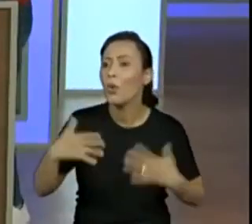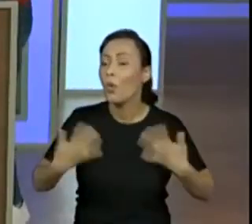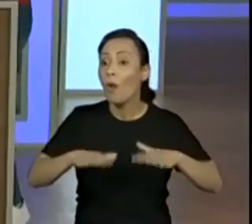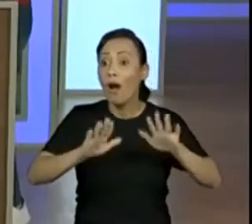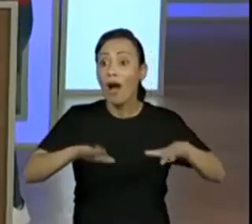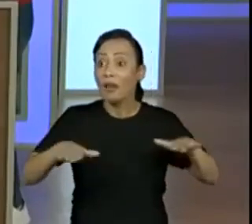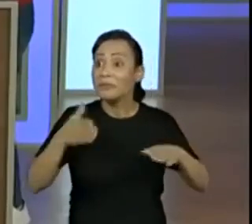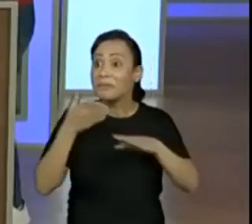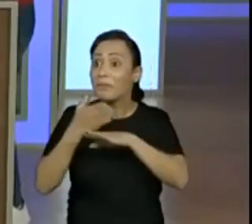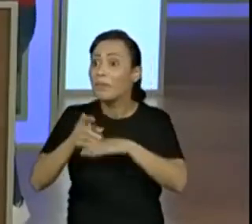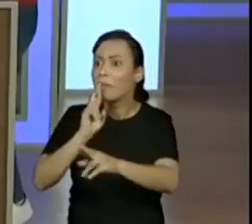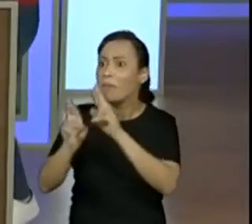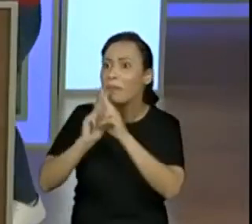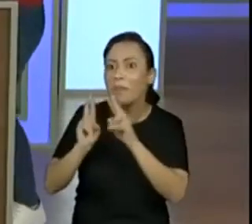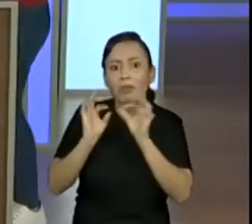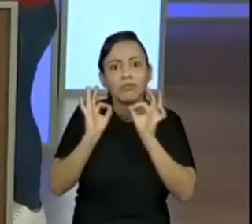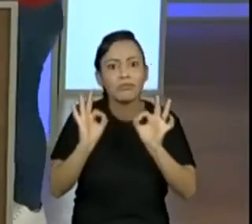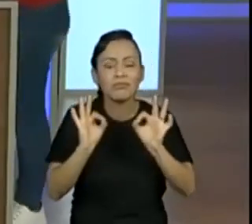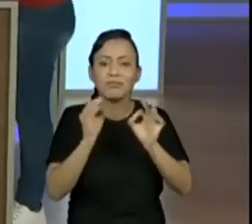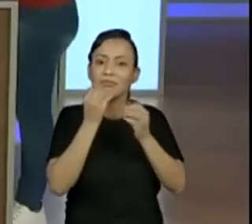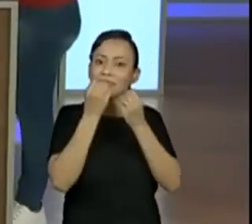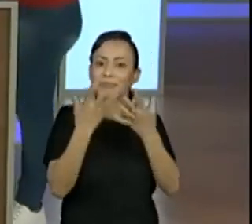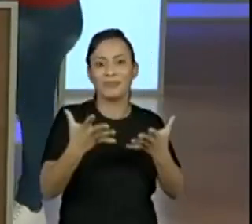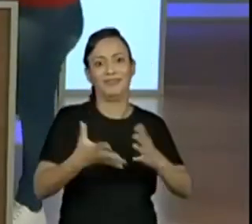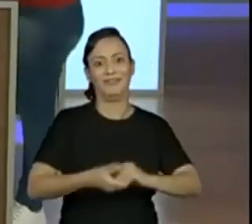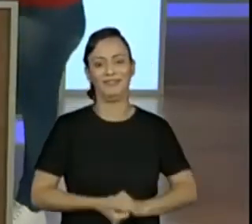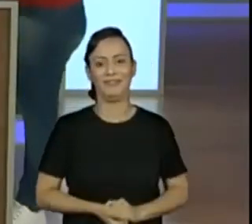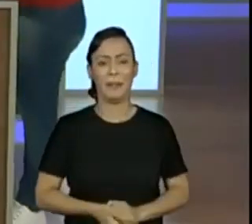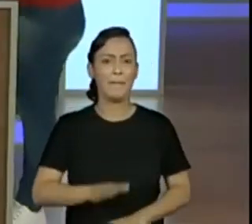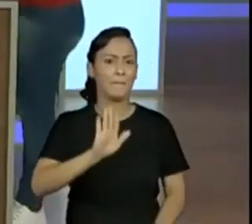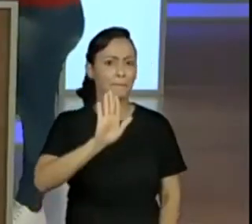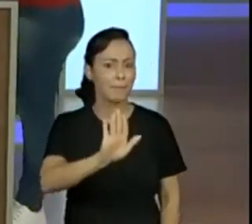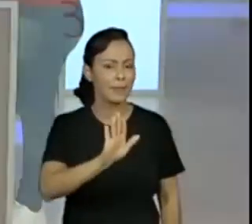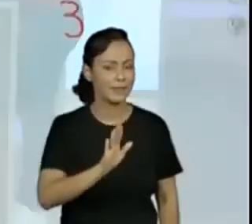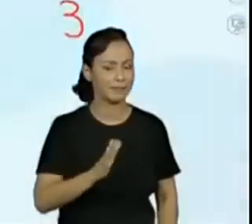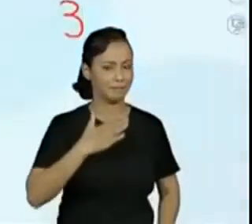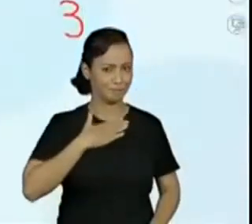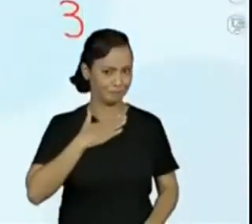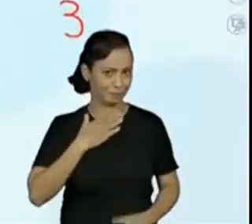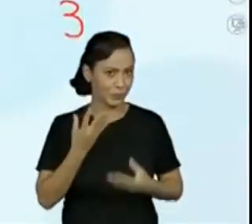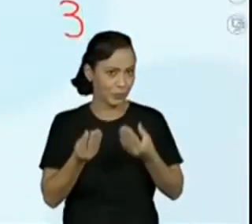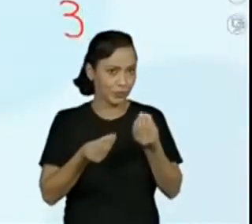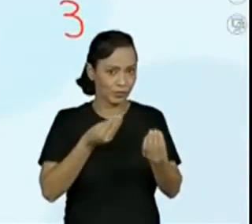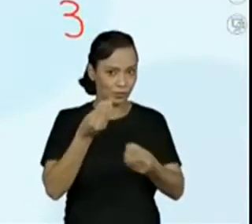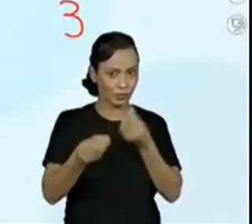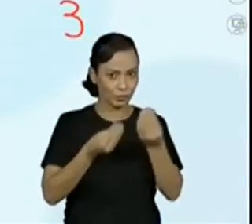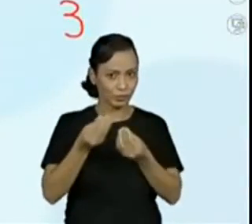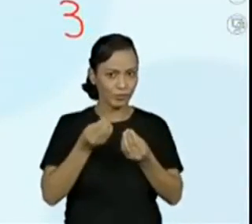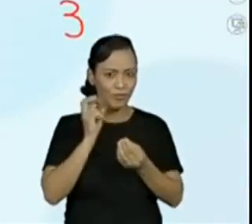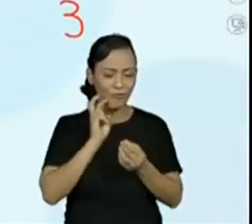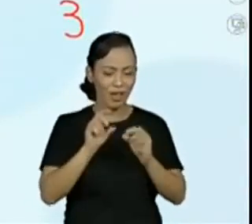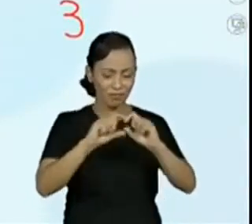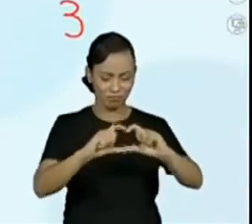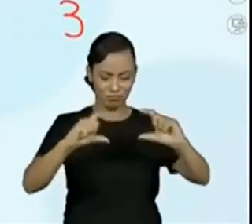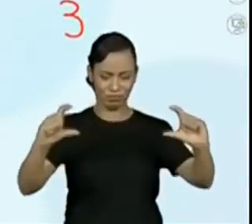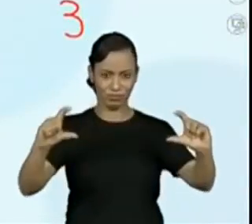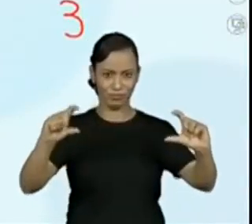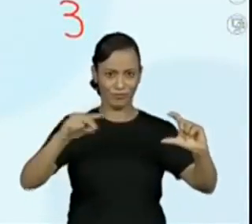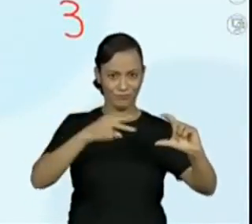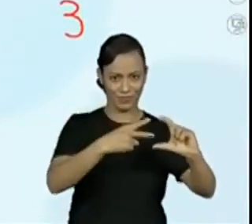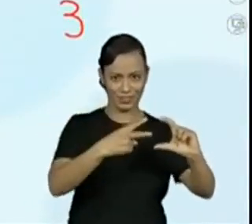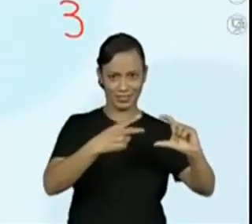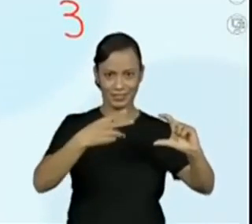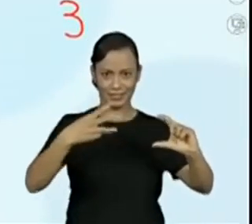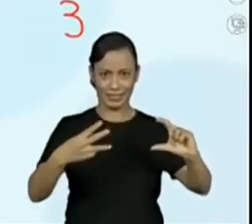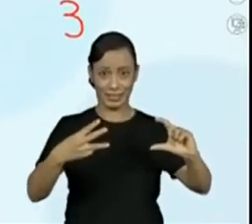alunos participando, hein? Sim. E se eu não tivesse, olhando agora aí pra essa questão da gente não ter a